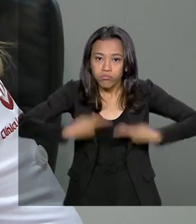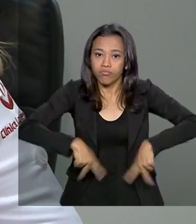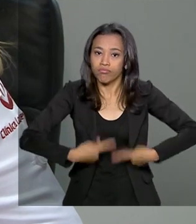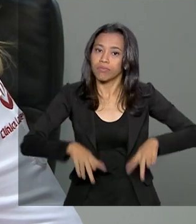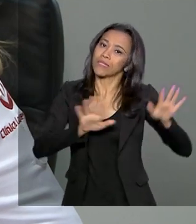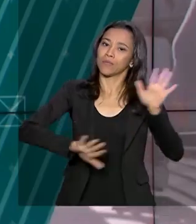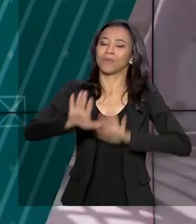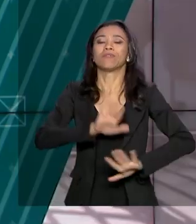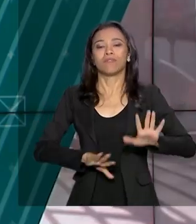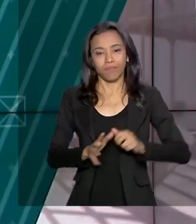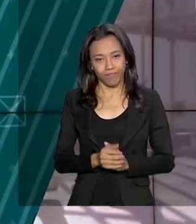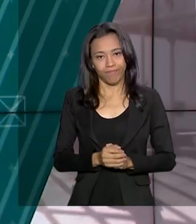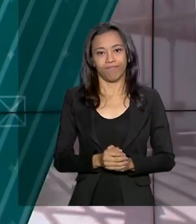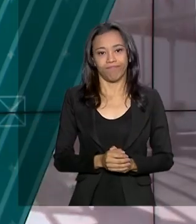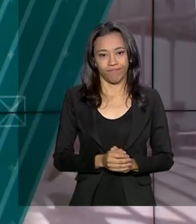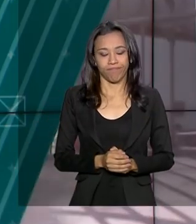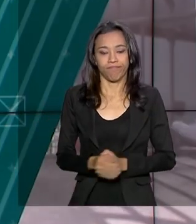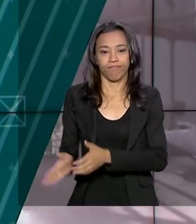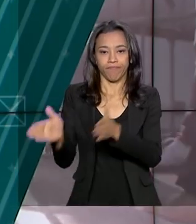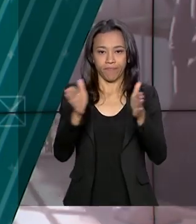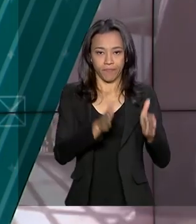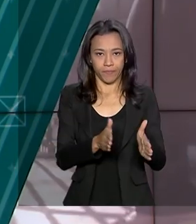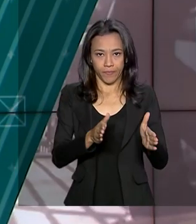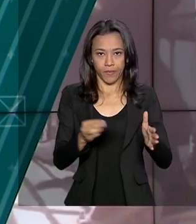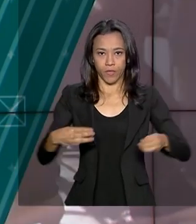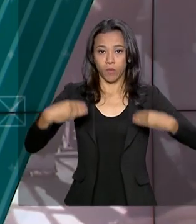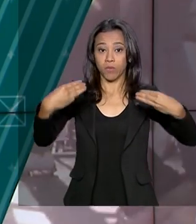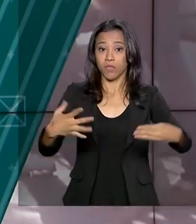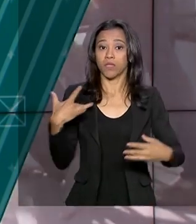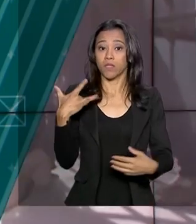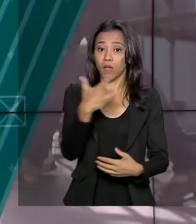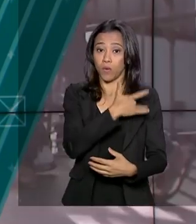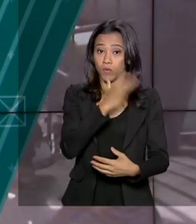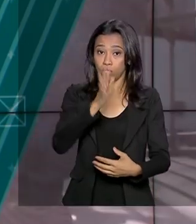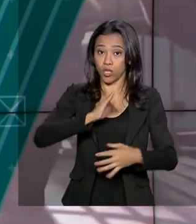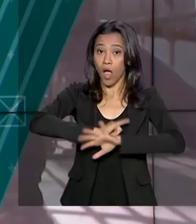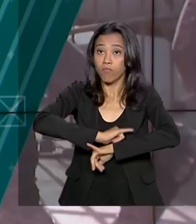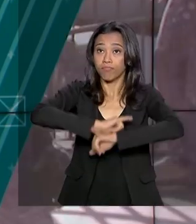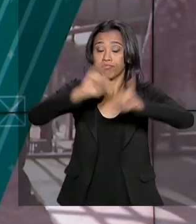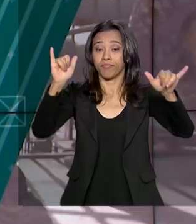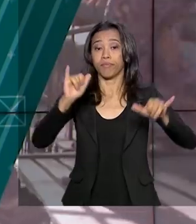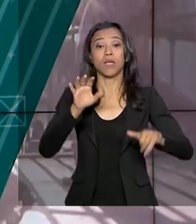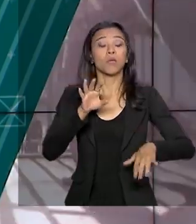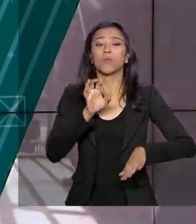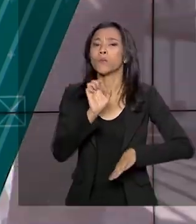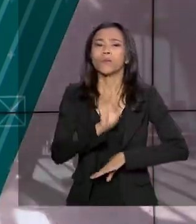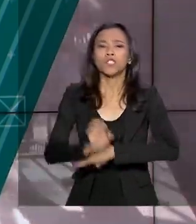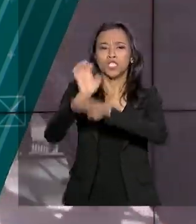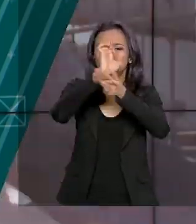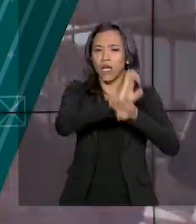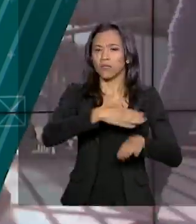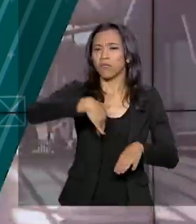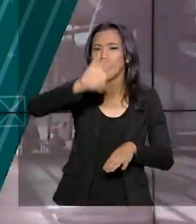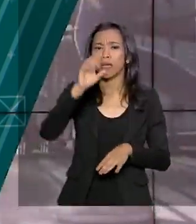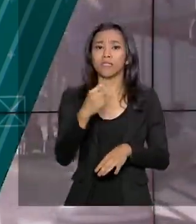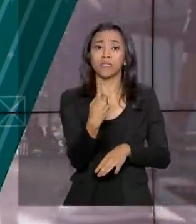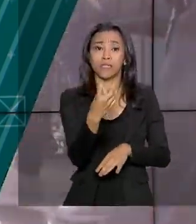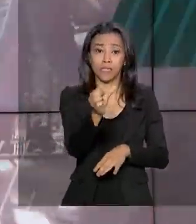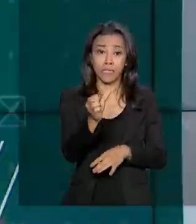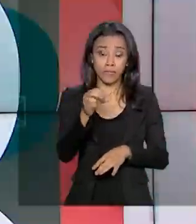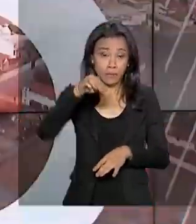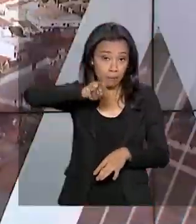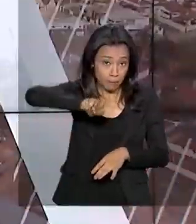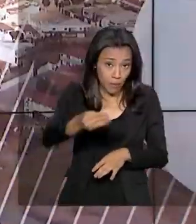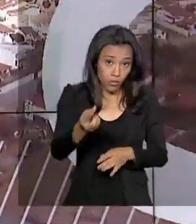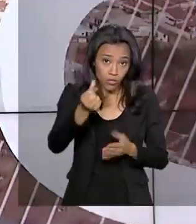cuidadas. E o Ministério da Saúde já enviou para os estados este ano mais de 16 milhões de doses da vacina